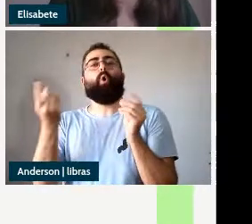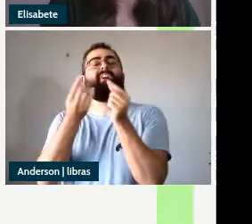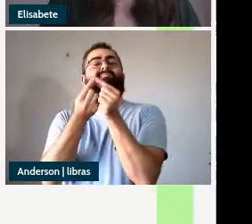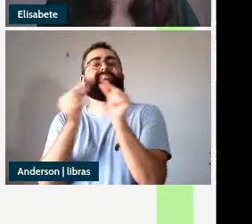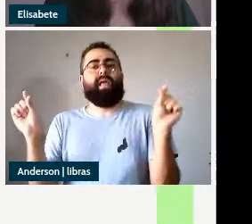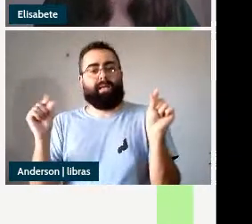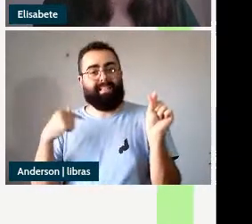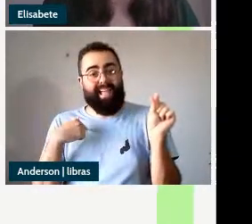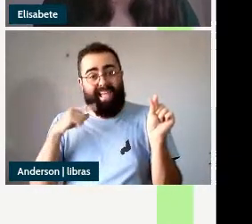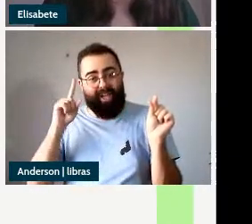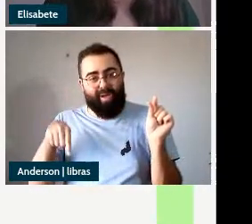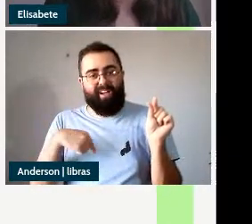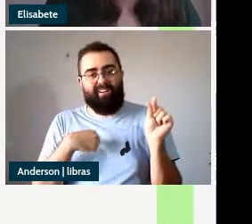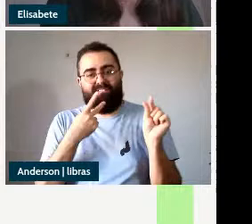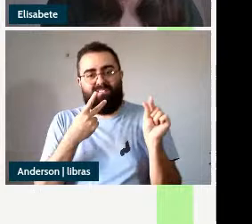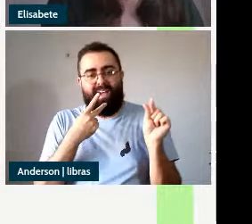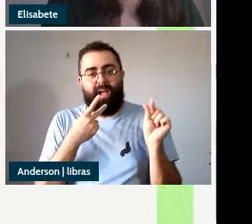estar